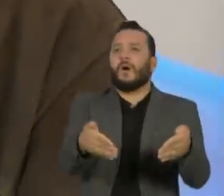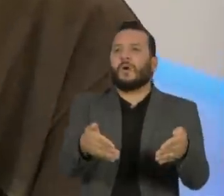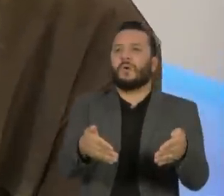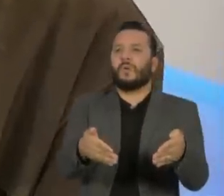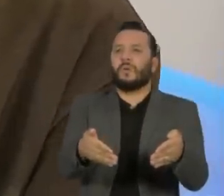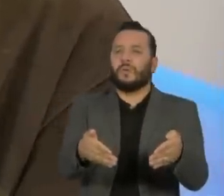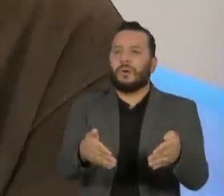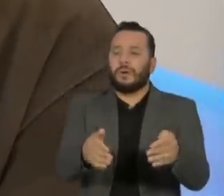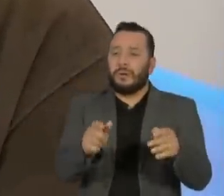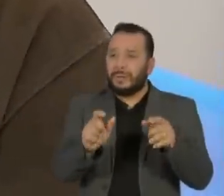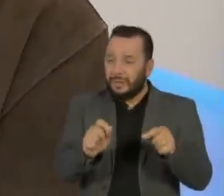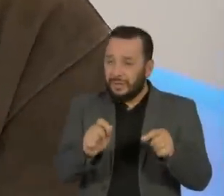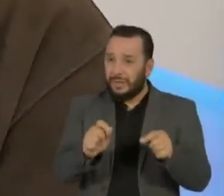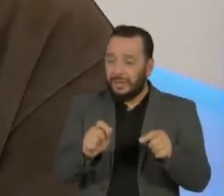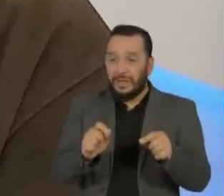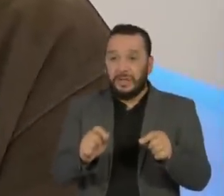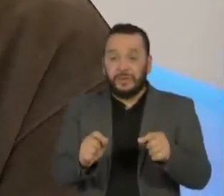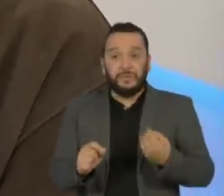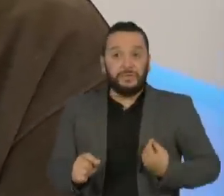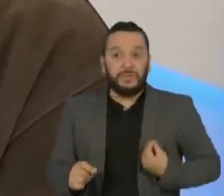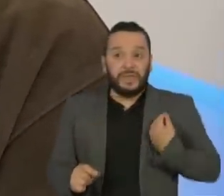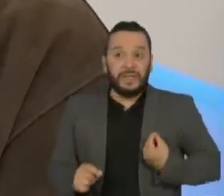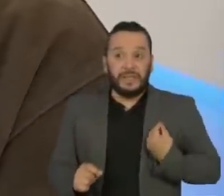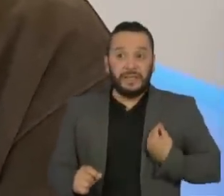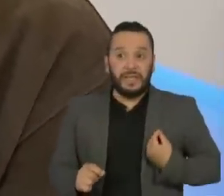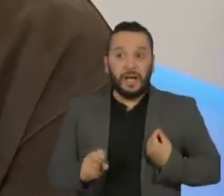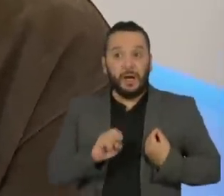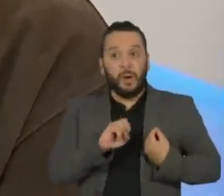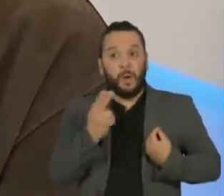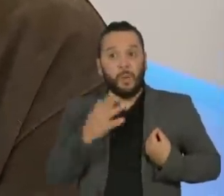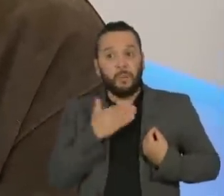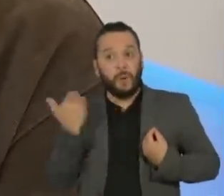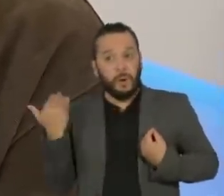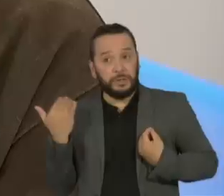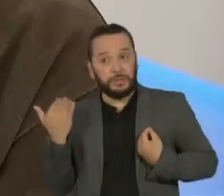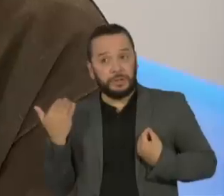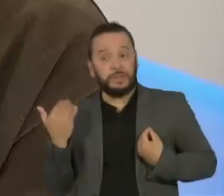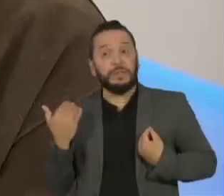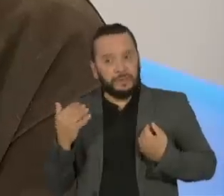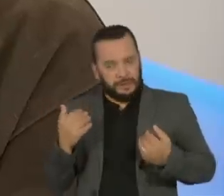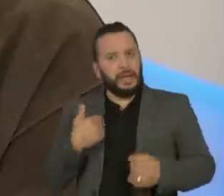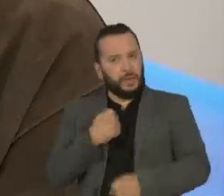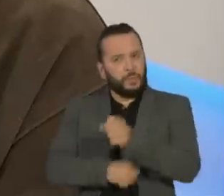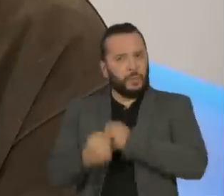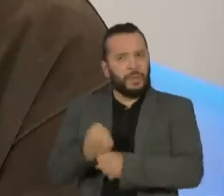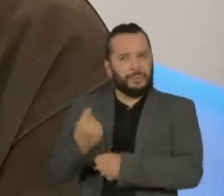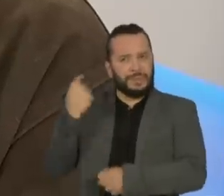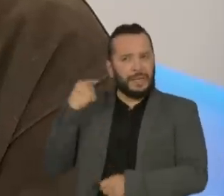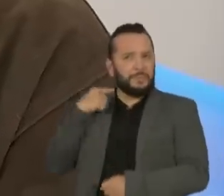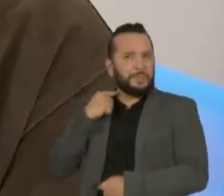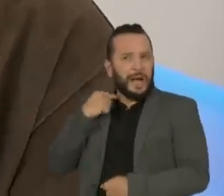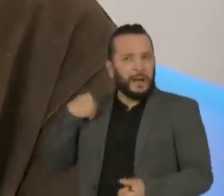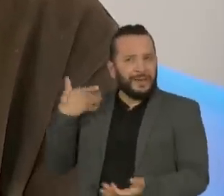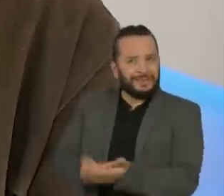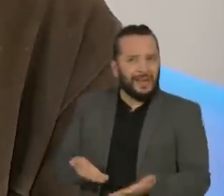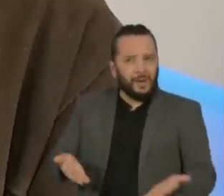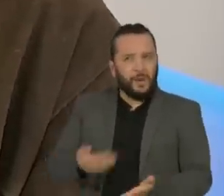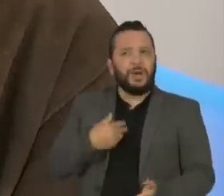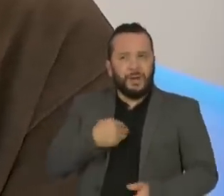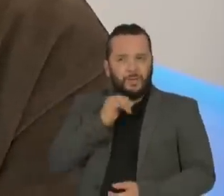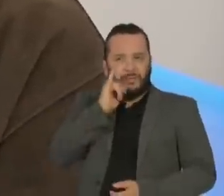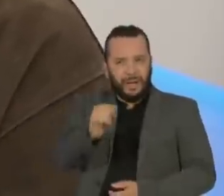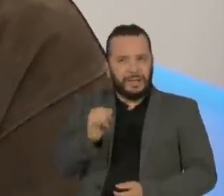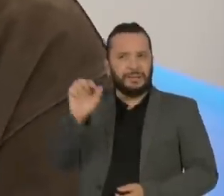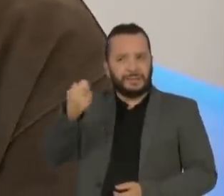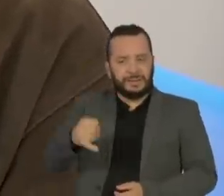questão de vida ou morte. Desde aquela época, desde maio do ano passado, eu venho falando isso. e o Cazer, meu querido Cazer, que